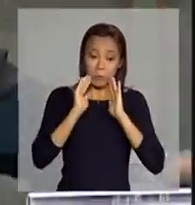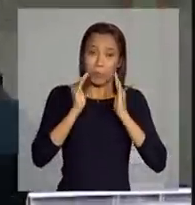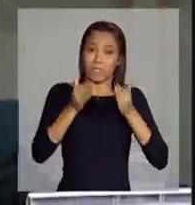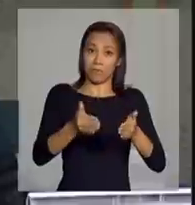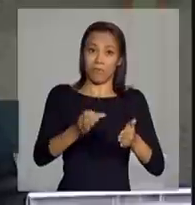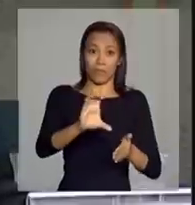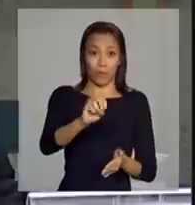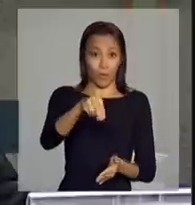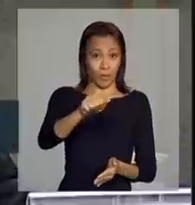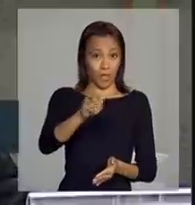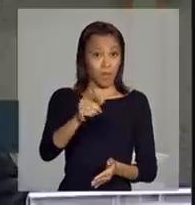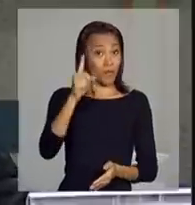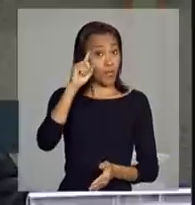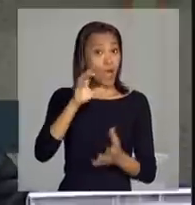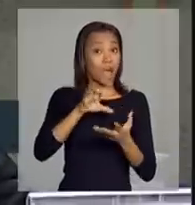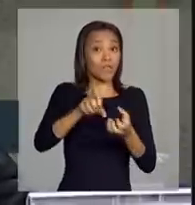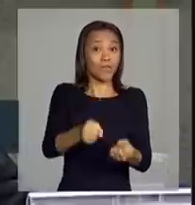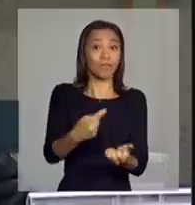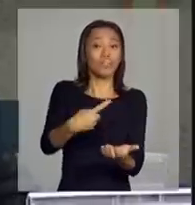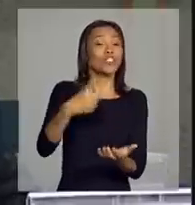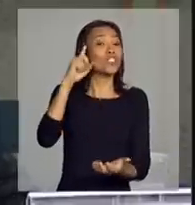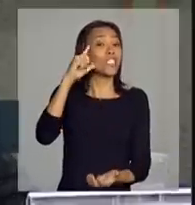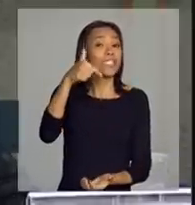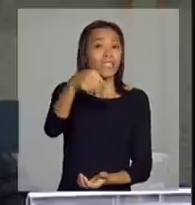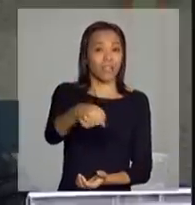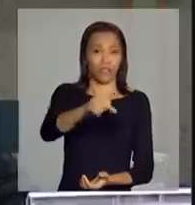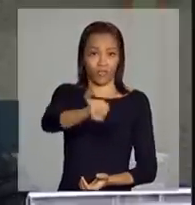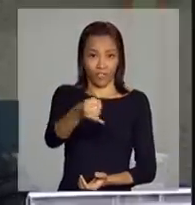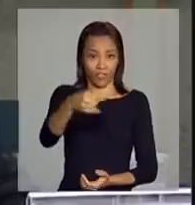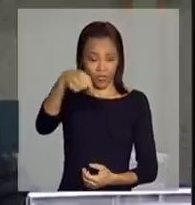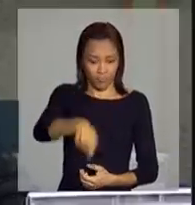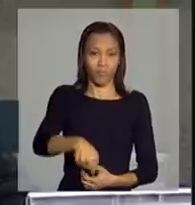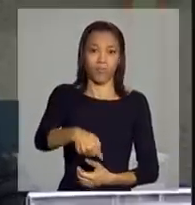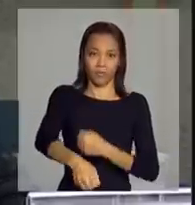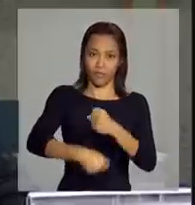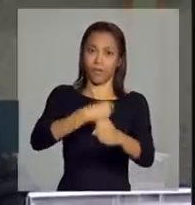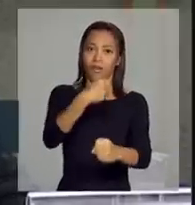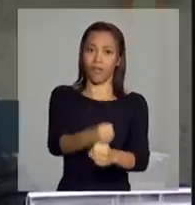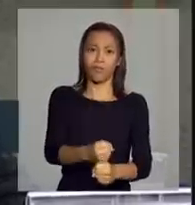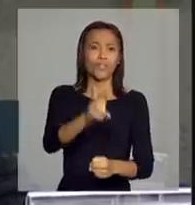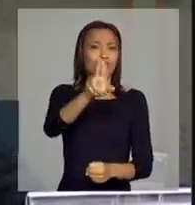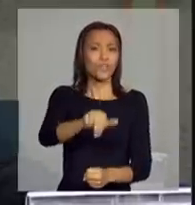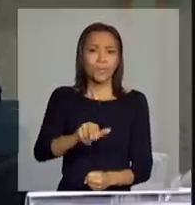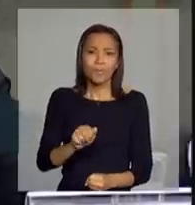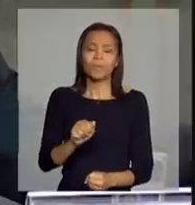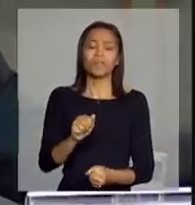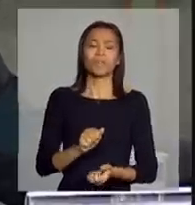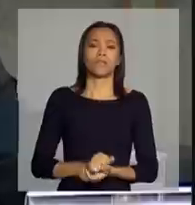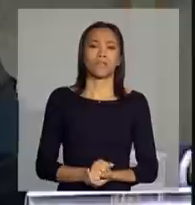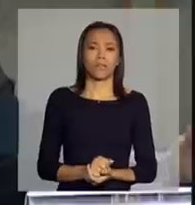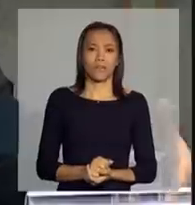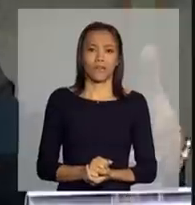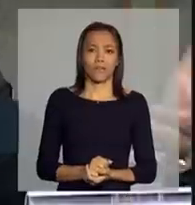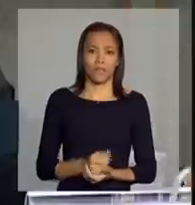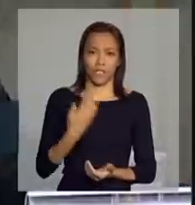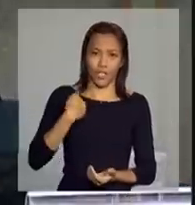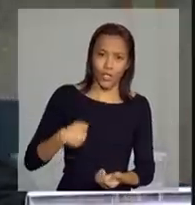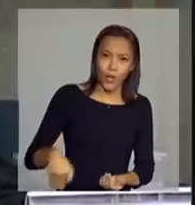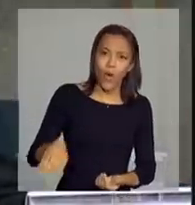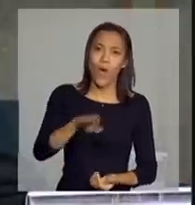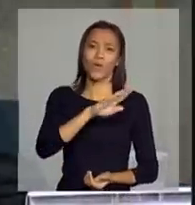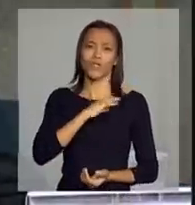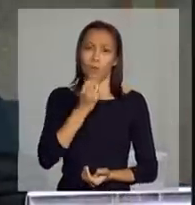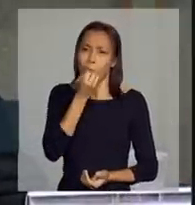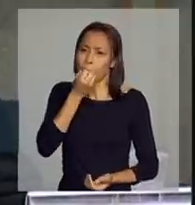assumi dia 7 de janeiro desse ano e nunca deixei de reconhecer, nós somos grandes